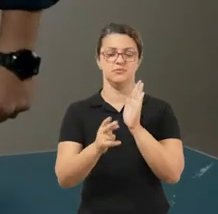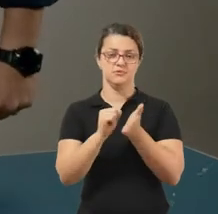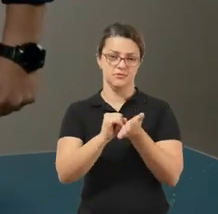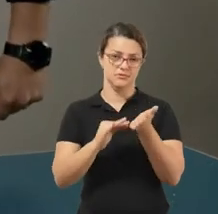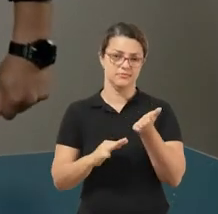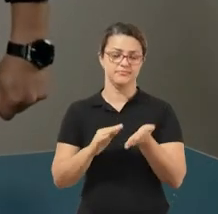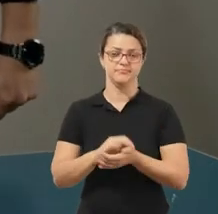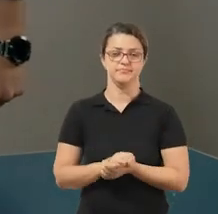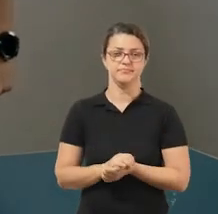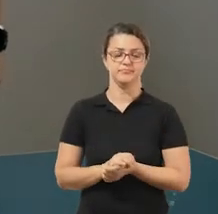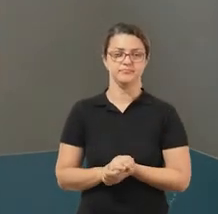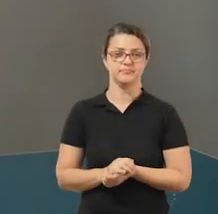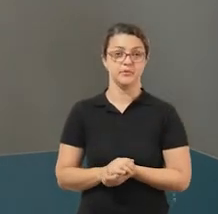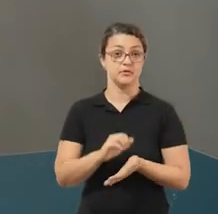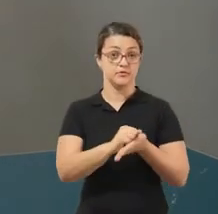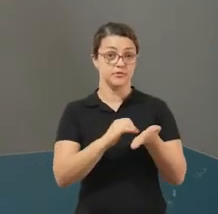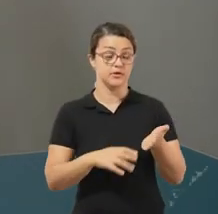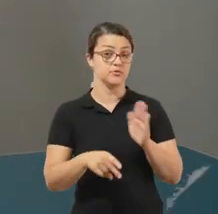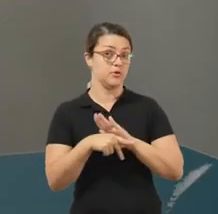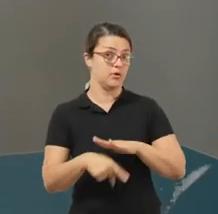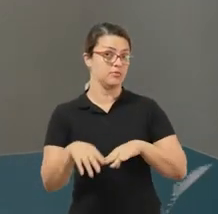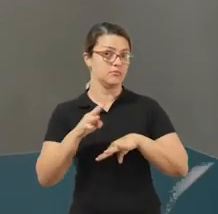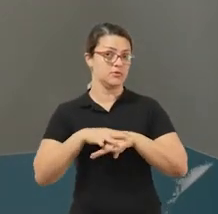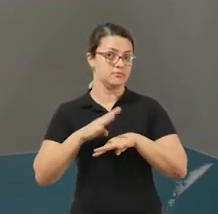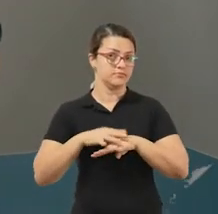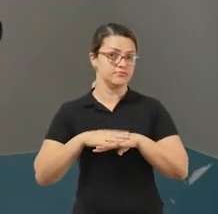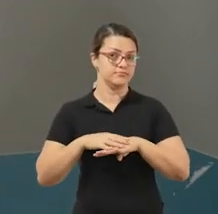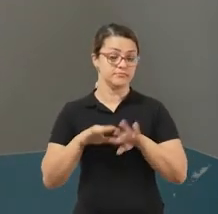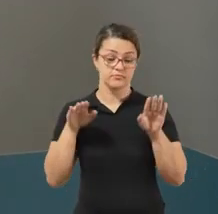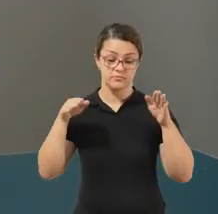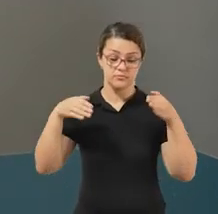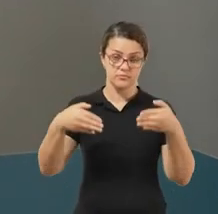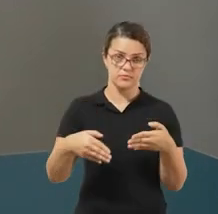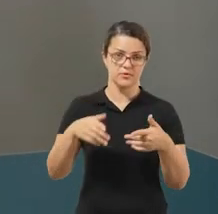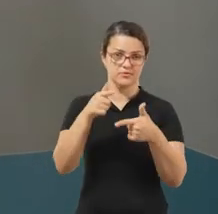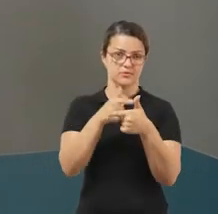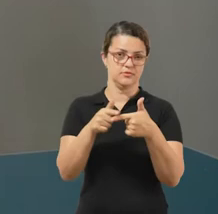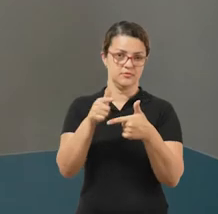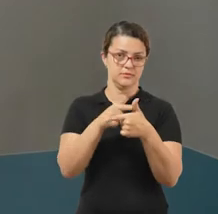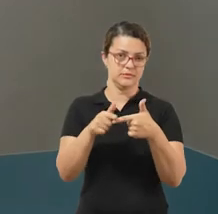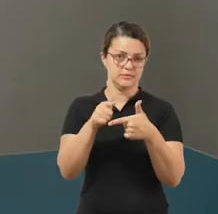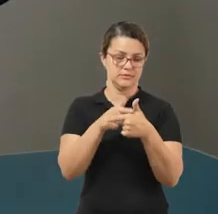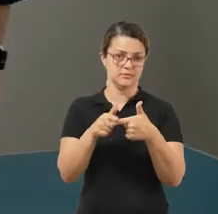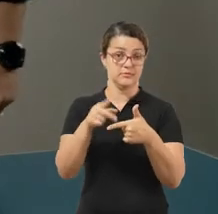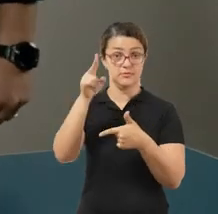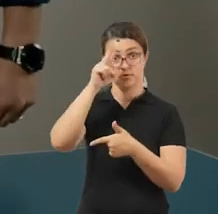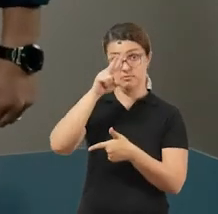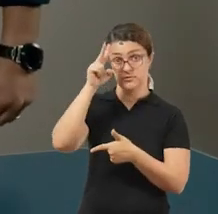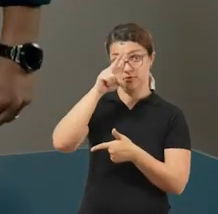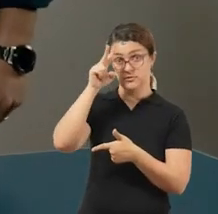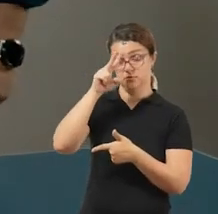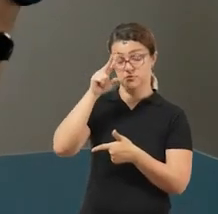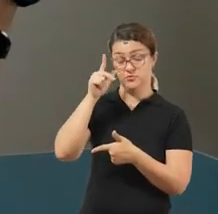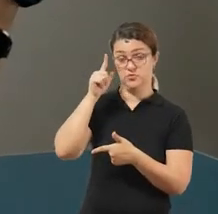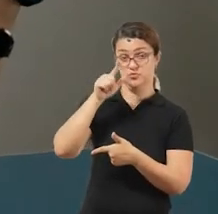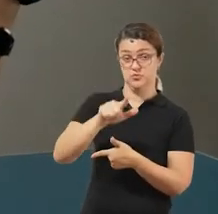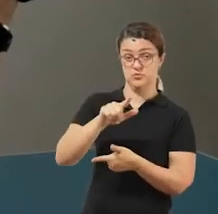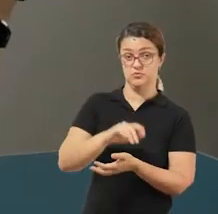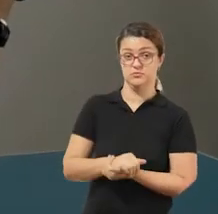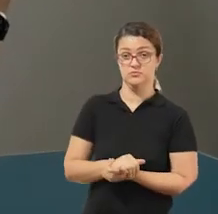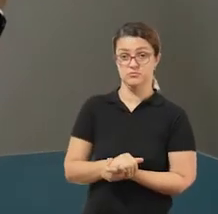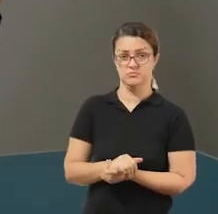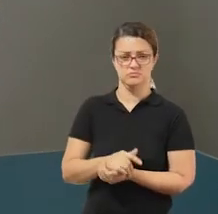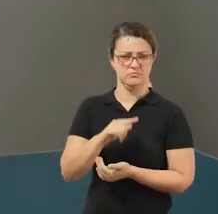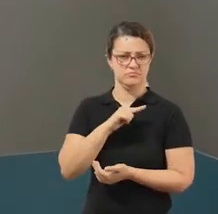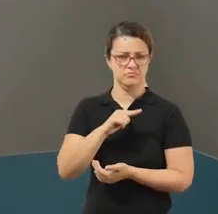Nas nossas atividades de matemática, essa semana elas estão focadas em divisão, tudo bem? Lembrando mais uma vez, nós teremos